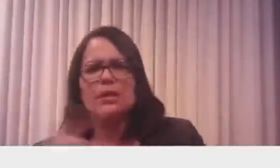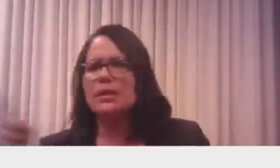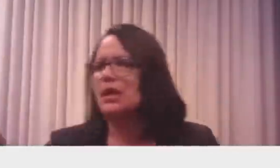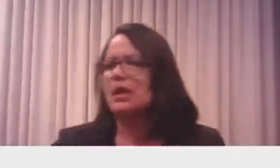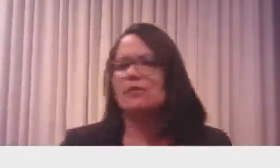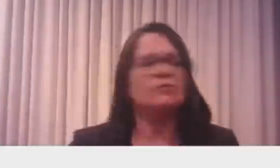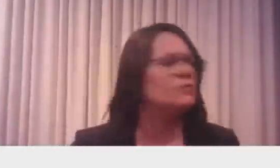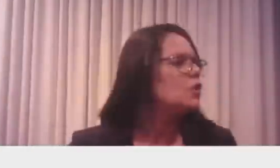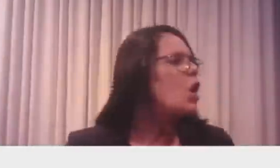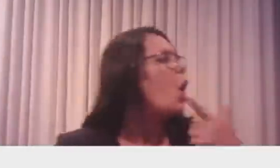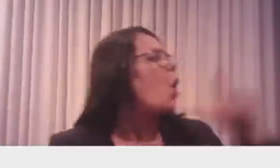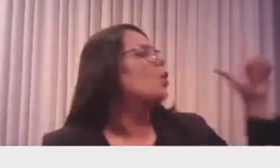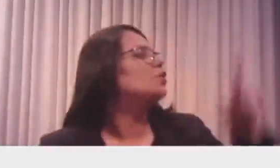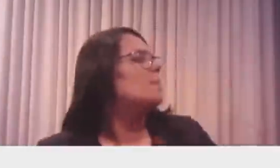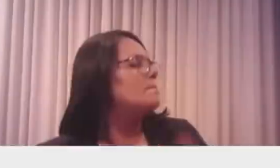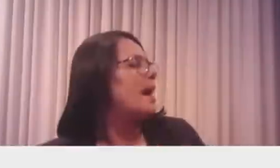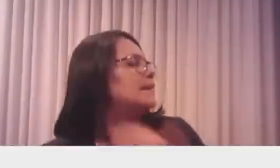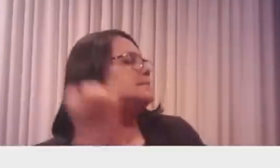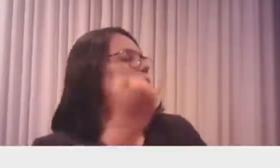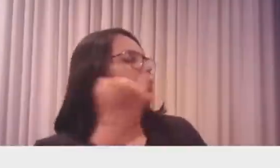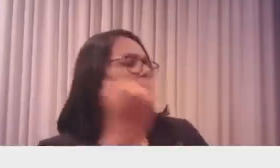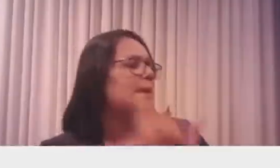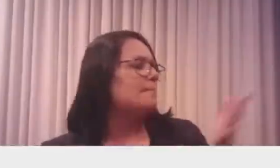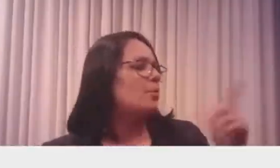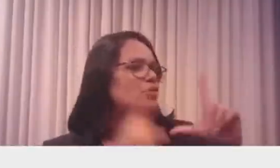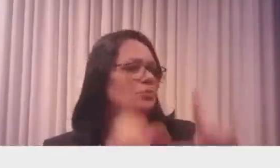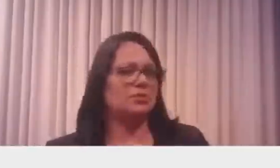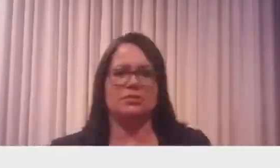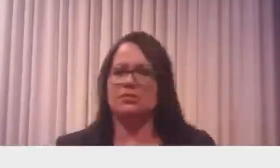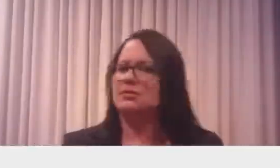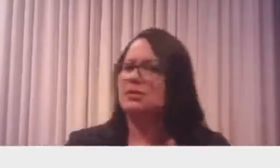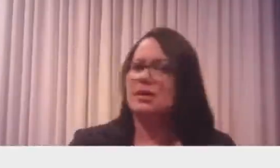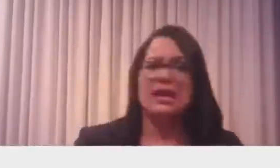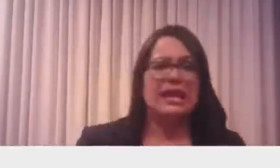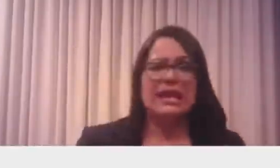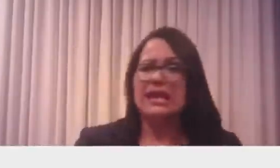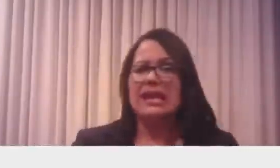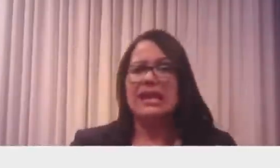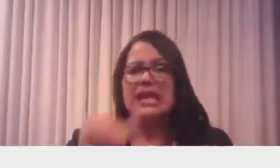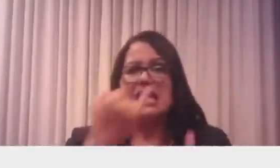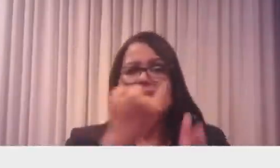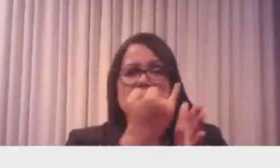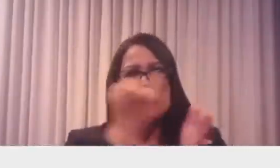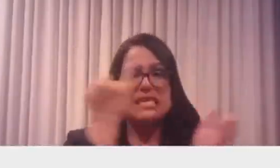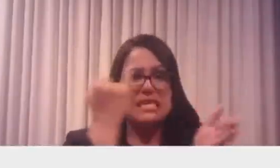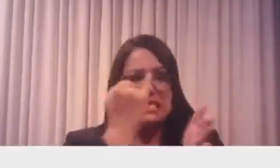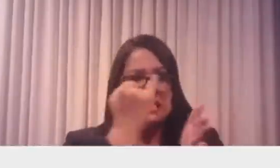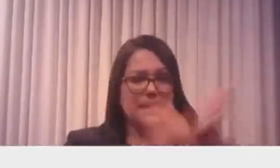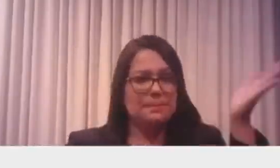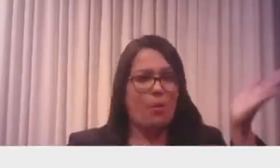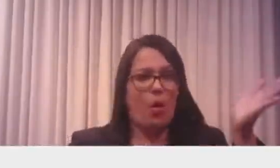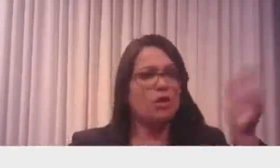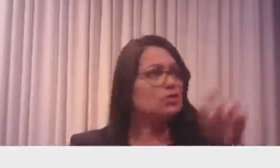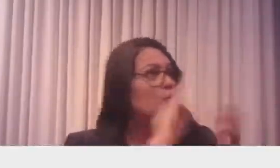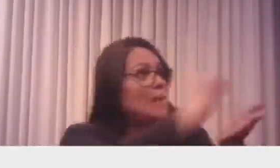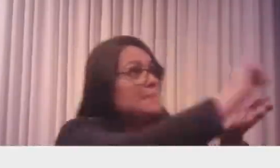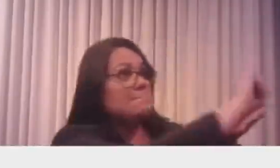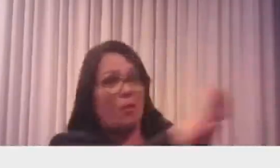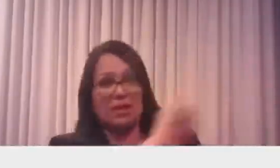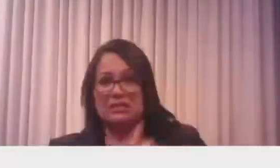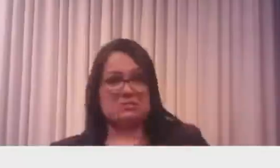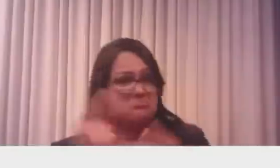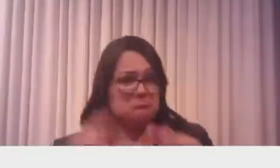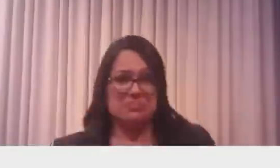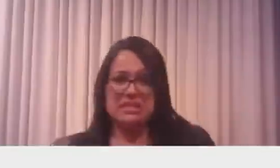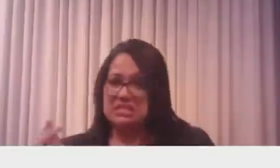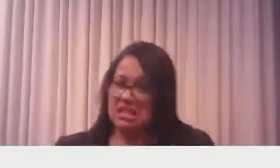coisas mais importantes para diminuir imposto. O imposto de importação, eu não preciso de fonte alternativa para suprir o que deixou de arrecadar. Os impostos aqui